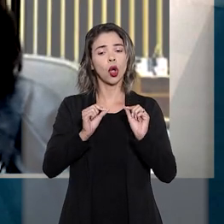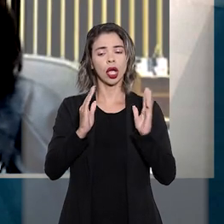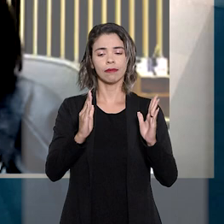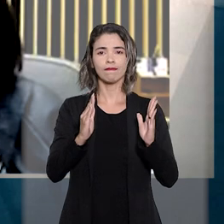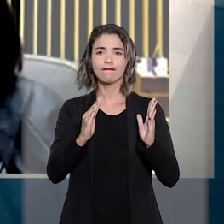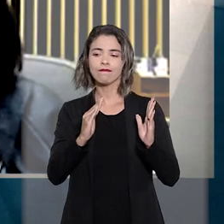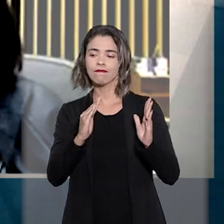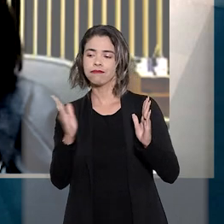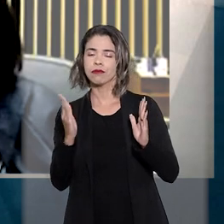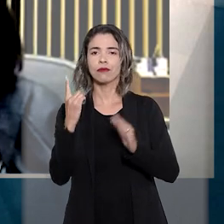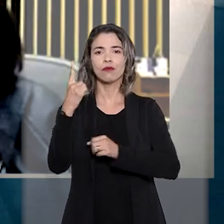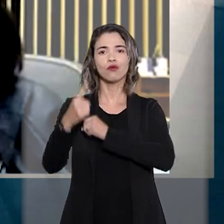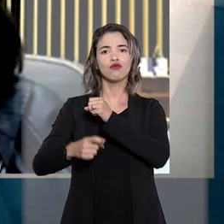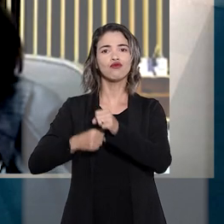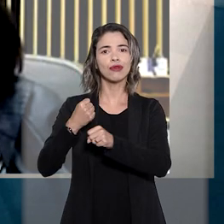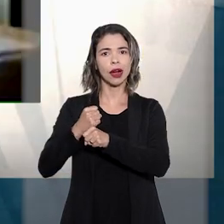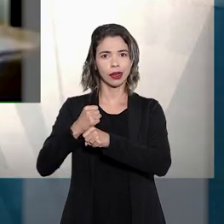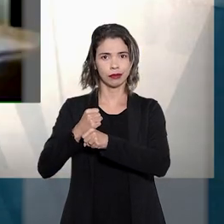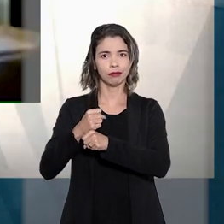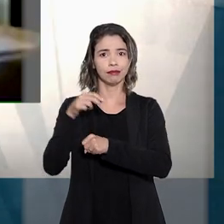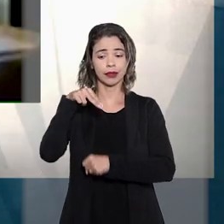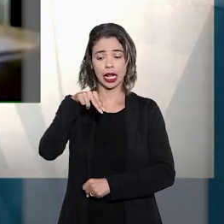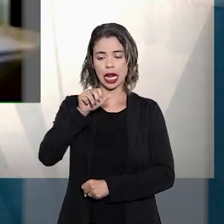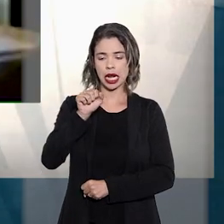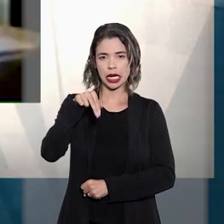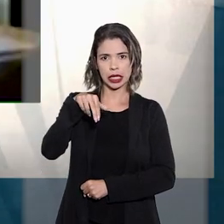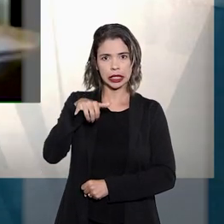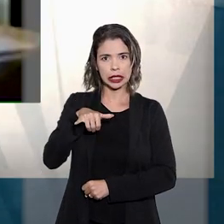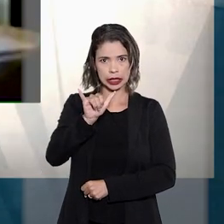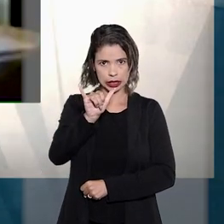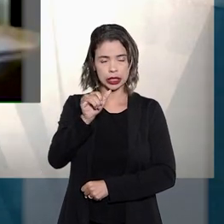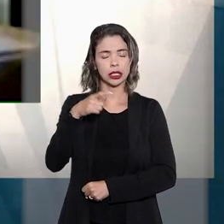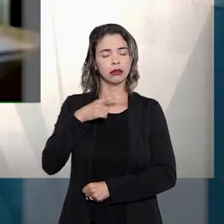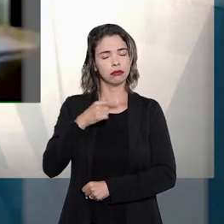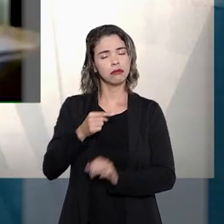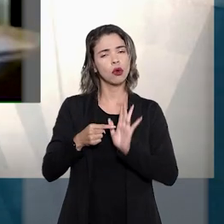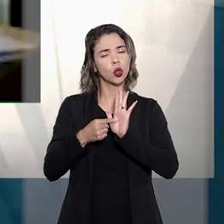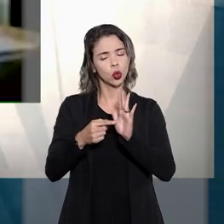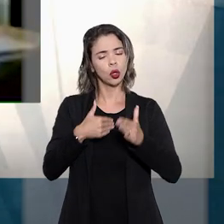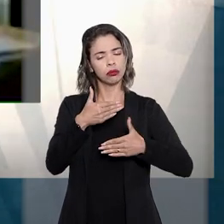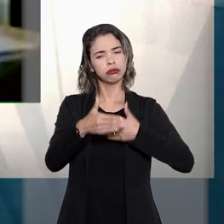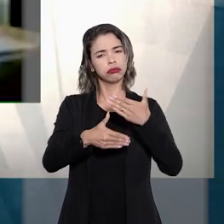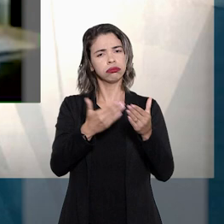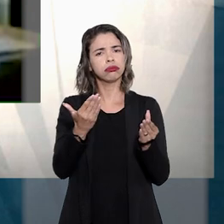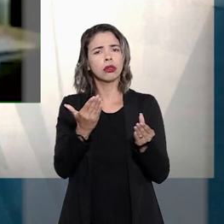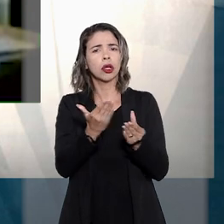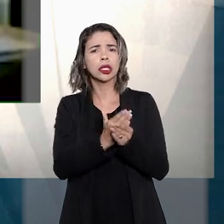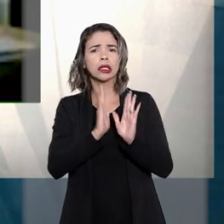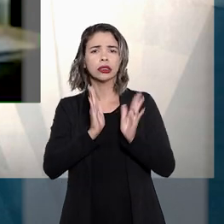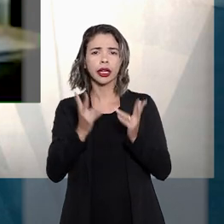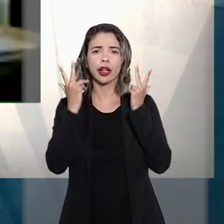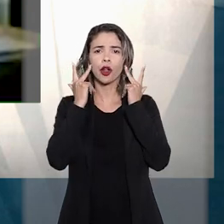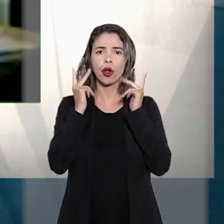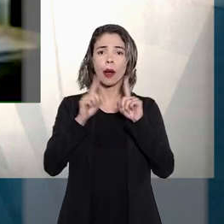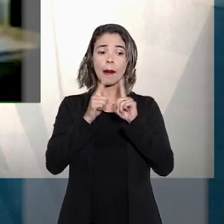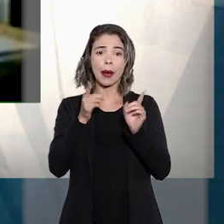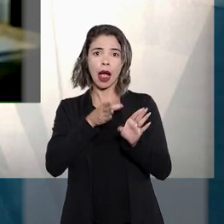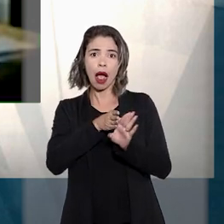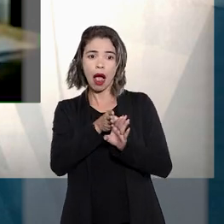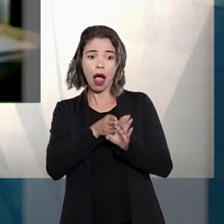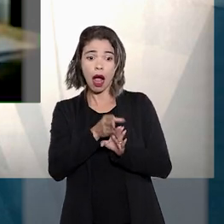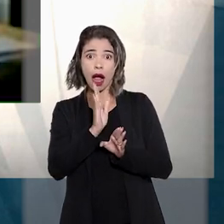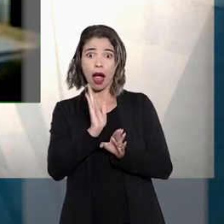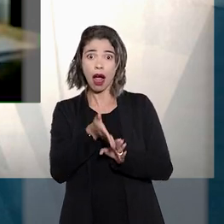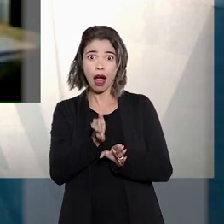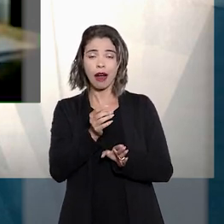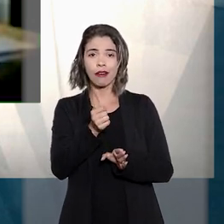propôs a prorrogação por mais um ano. Nancy Andrigue destacou que o processo vem tramitando de forma regular e que a fase de